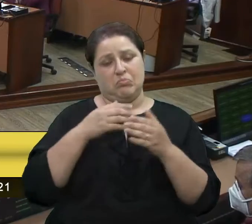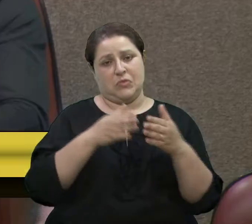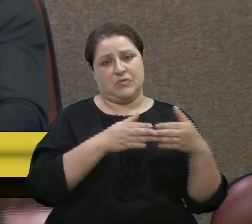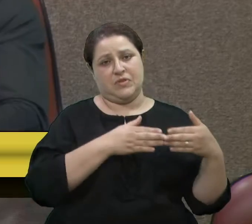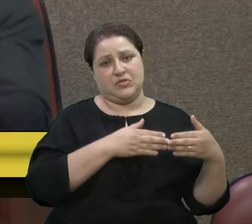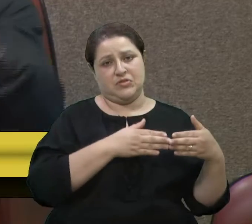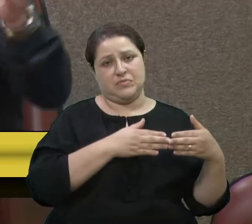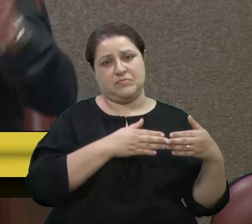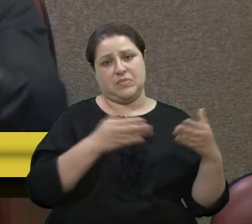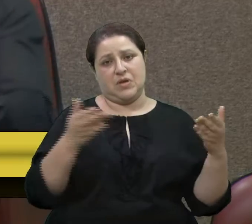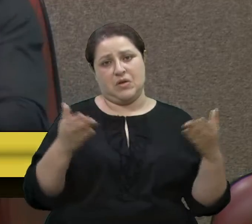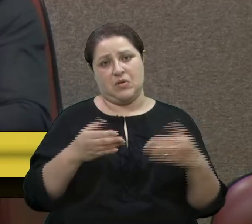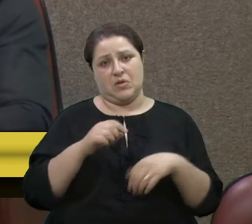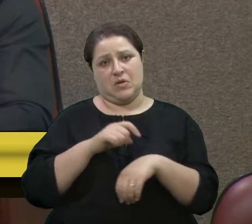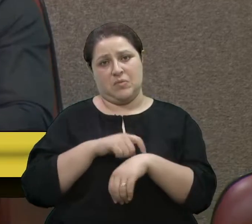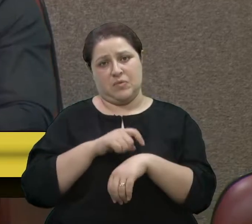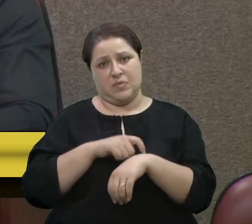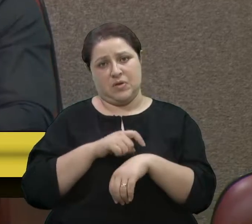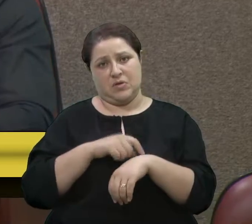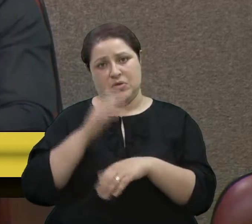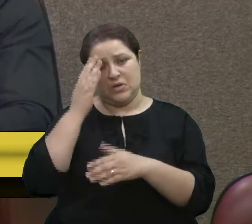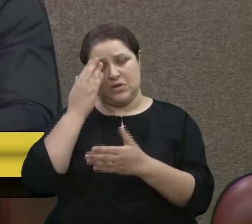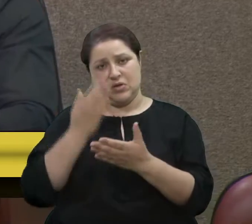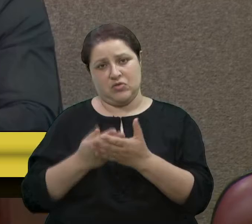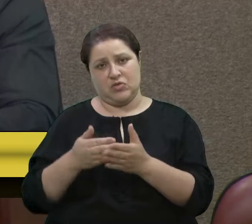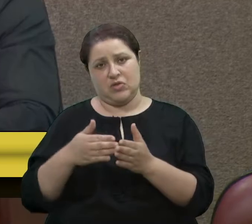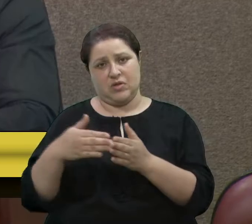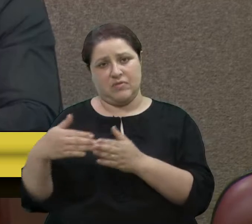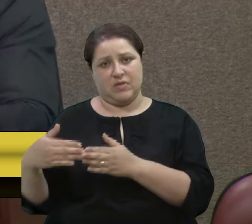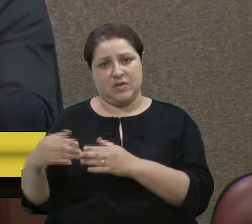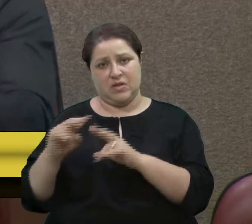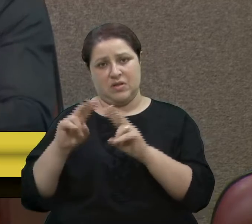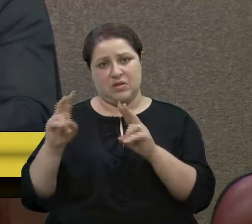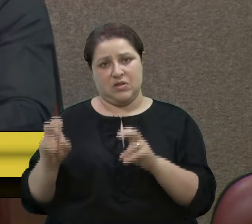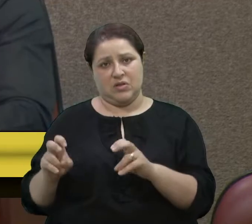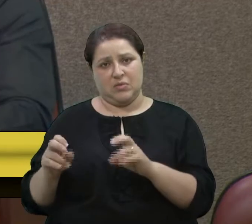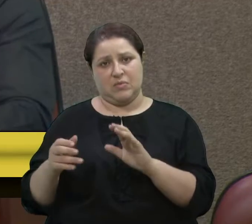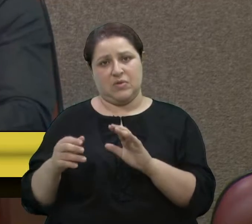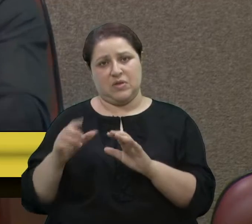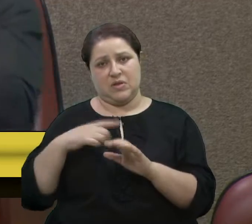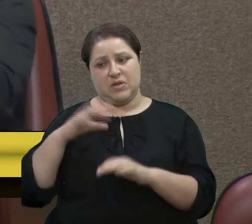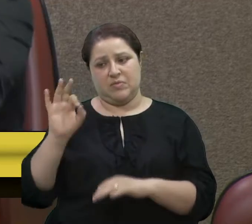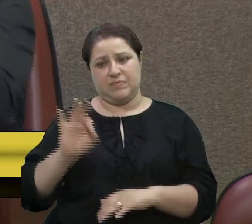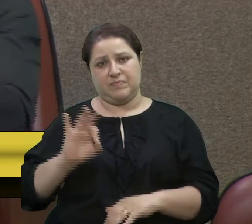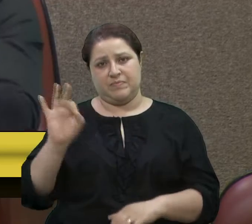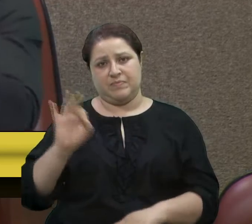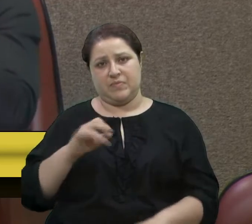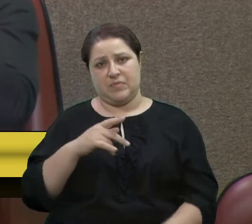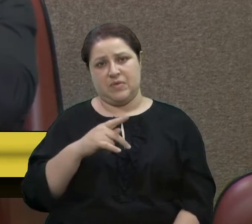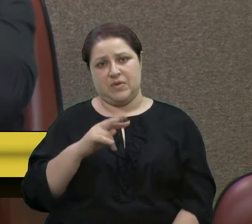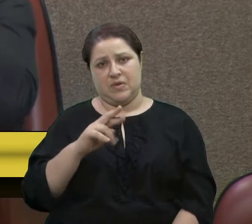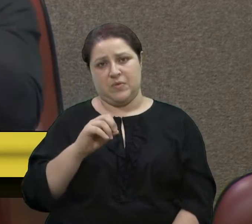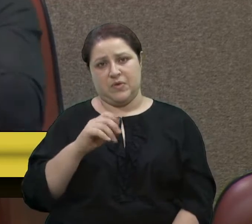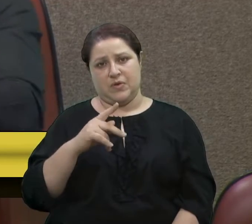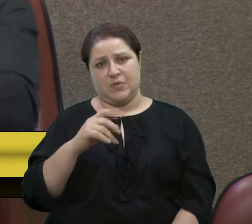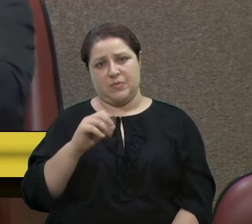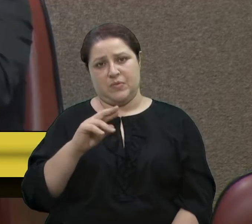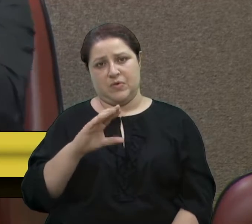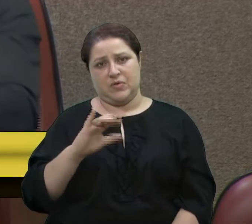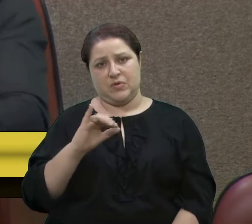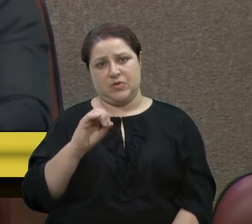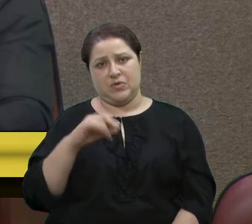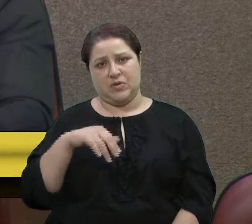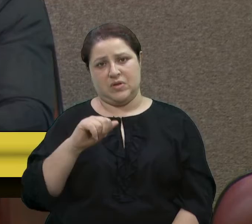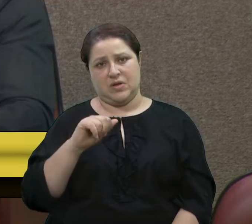e nesse momento eu acredito em defender a questão da proporcionalidade. E vou lhe defender, e deixei muito bem